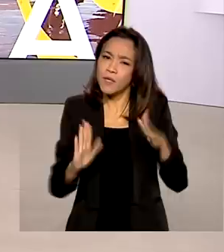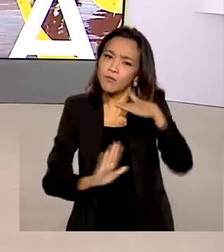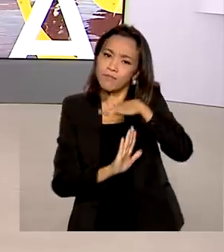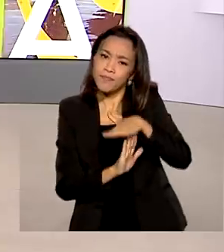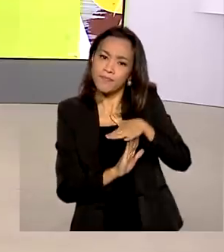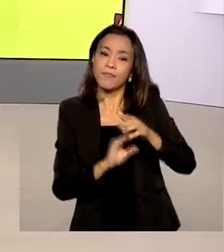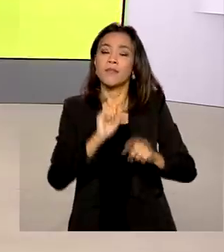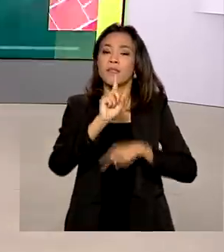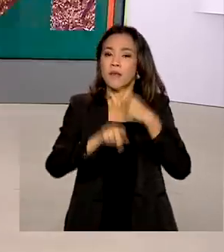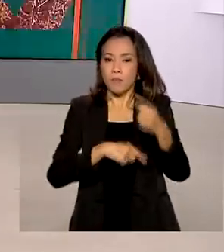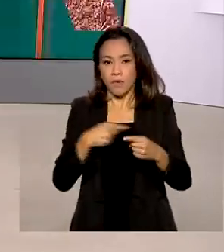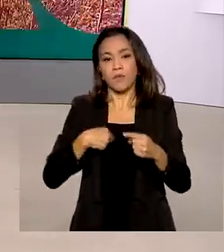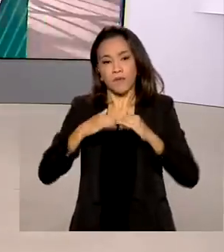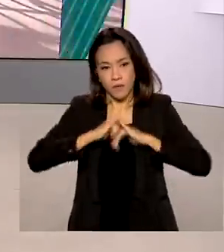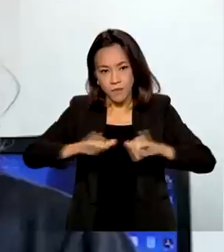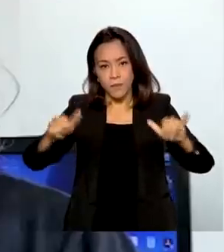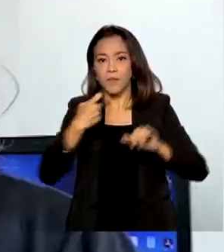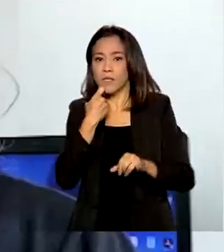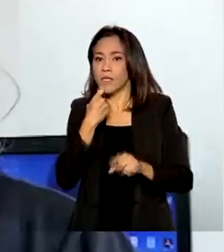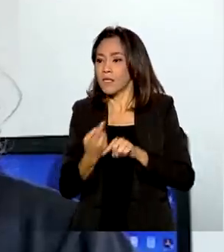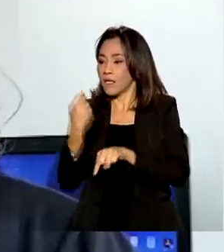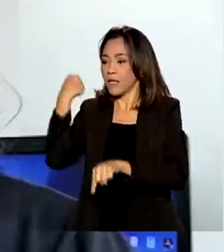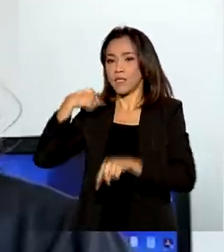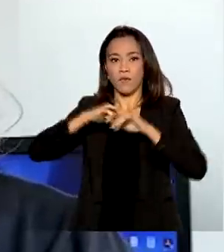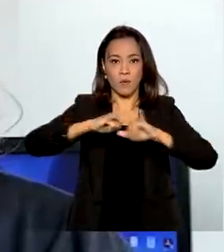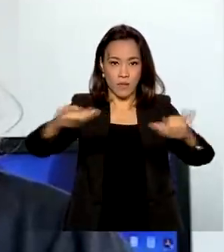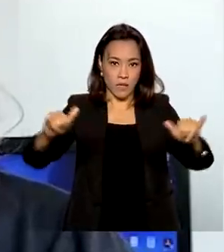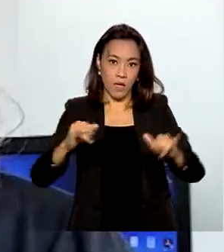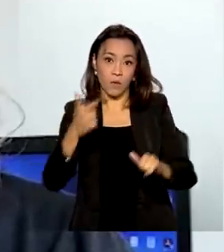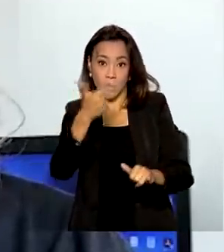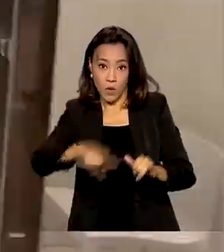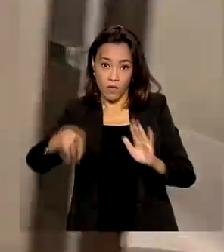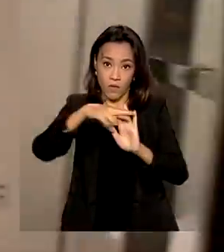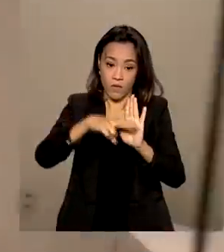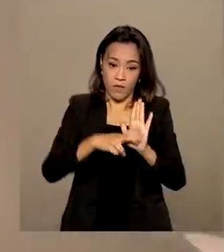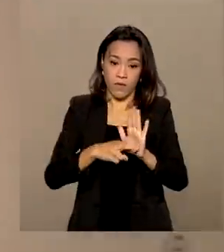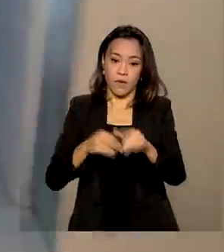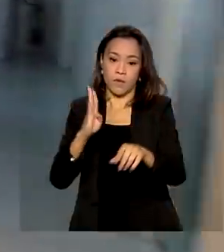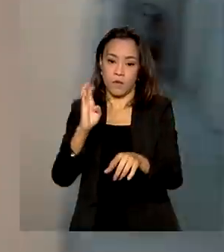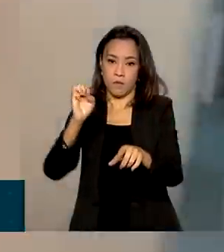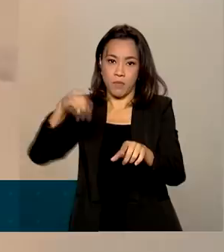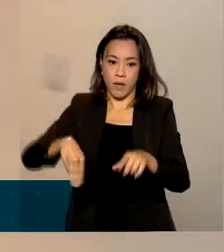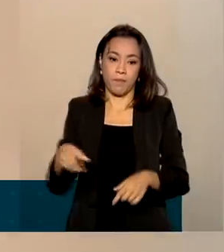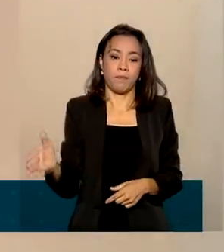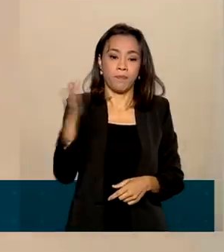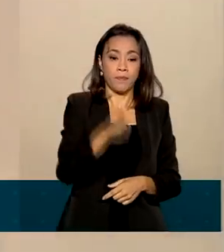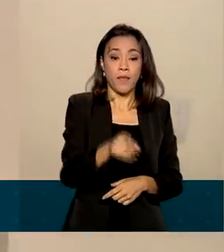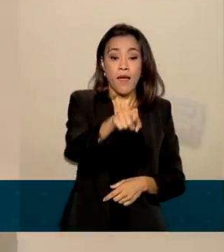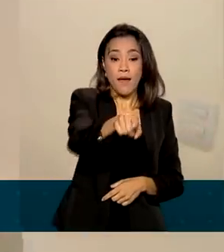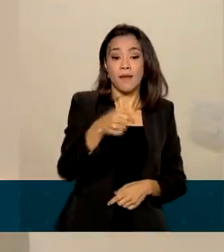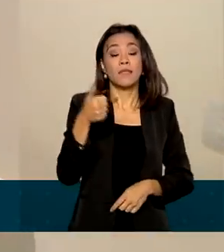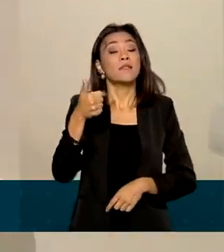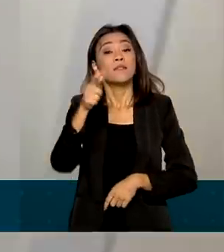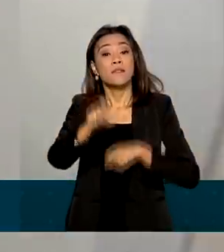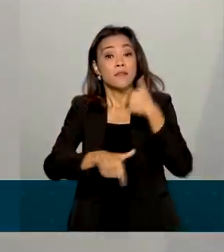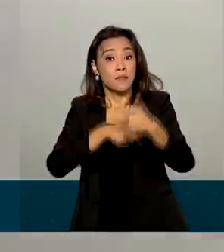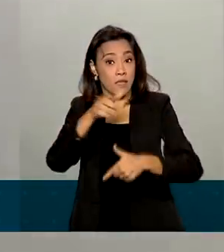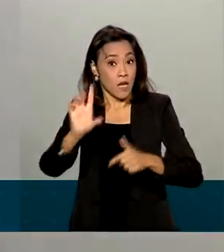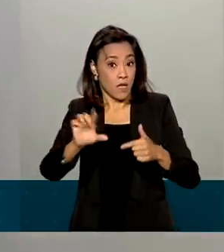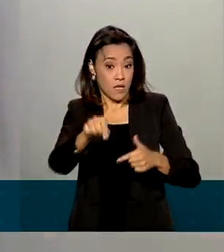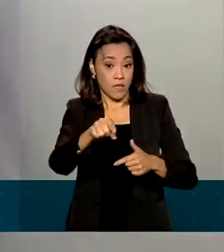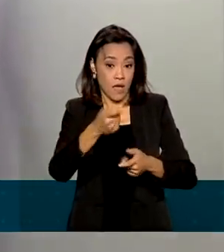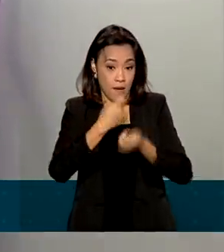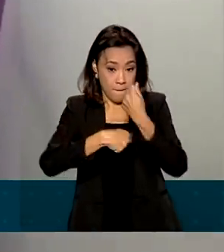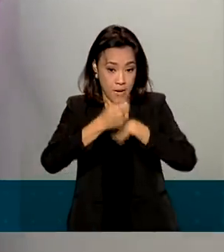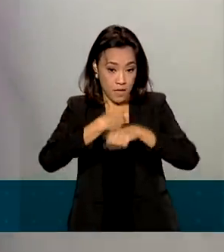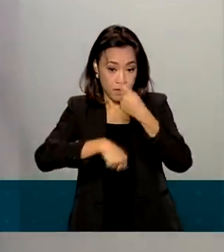saíram na última sexta-feira. Renata é dona de um spa de sobrancelhas em Fortaleza e diz que